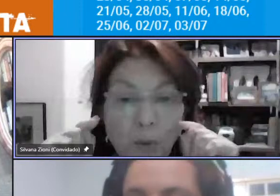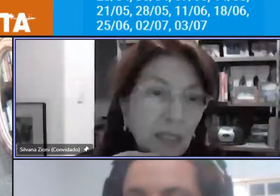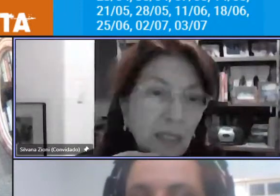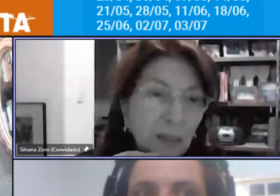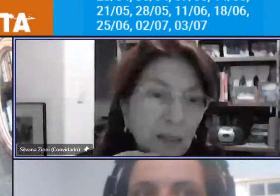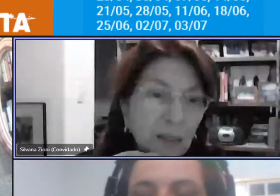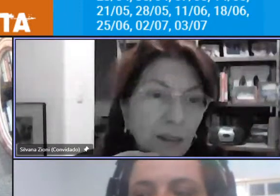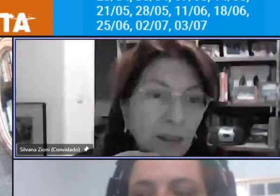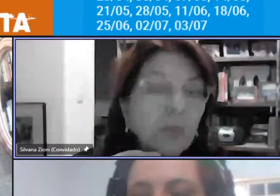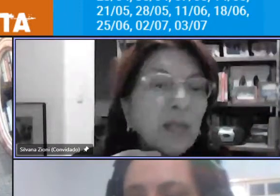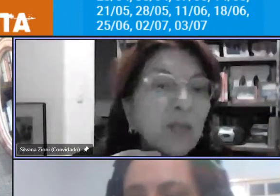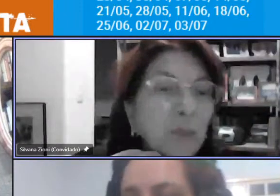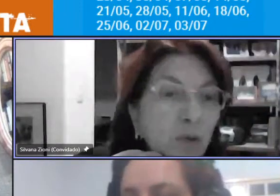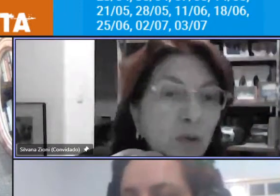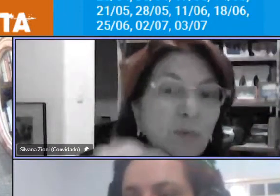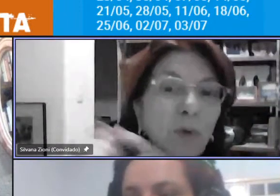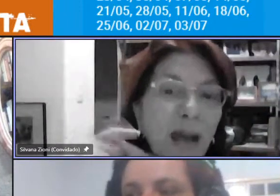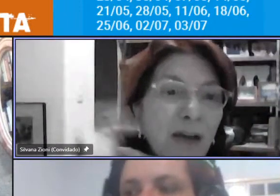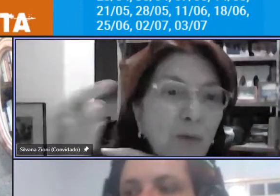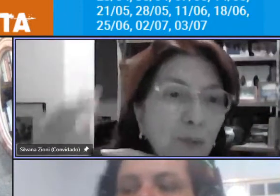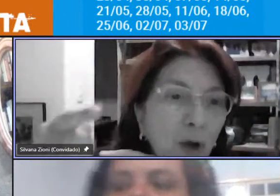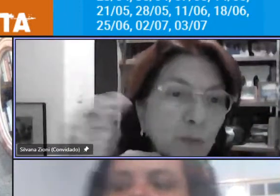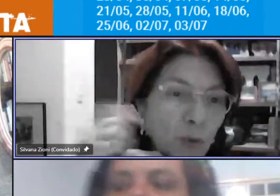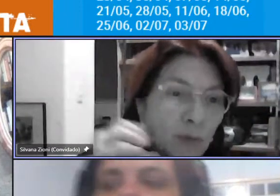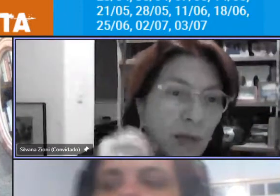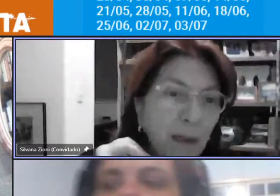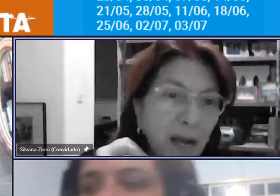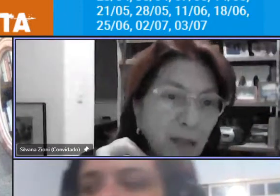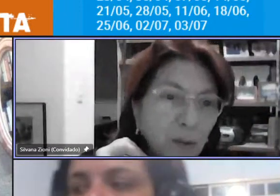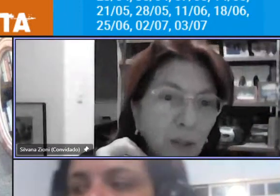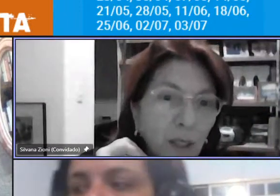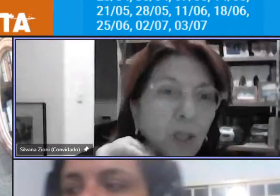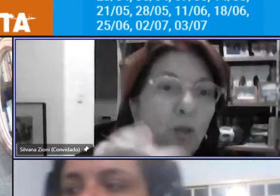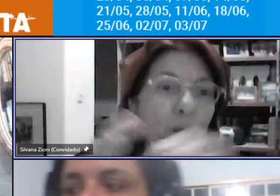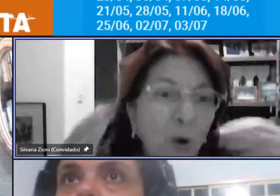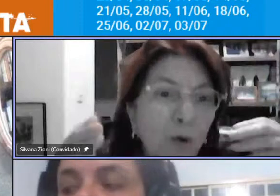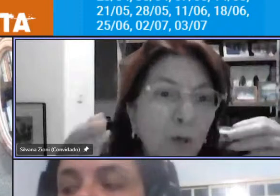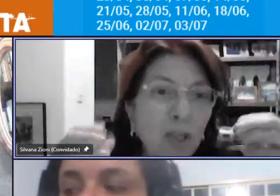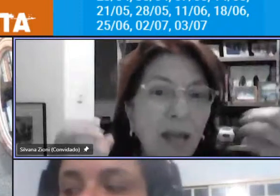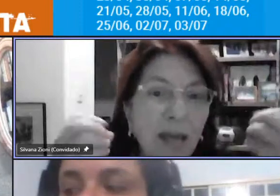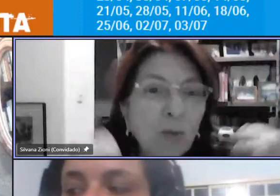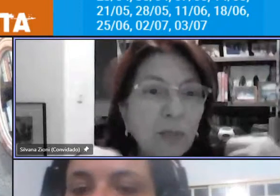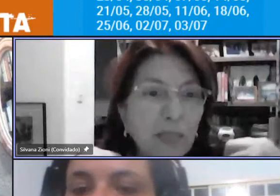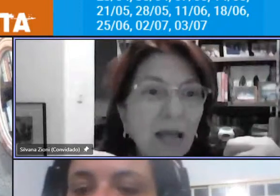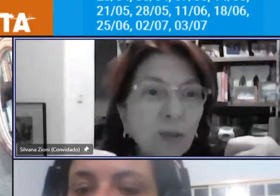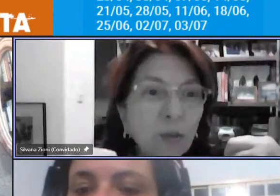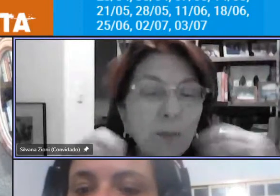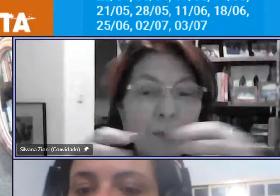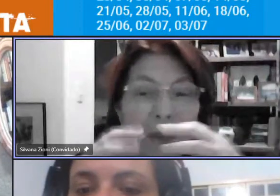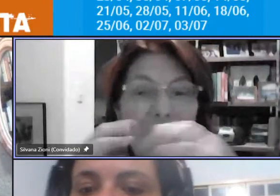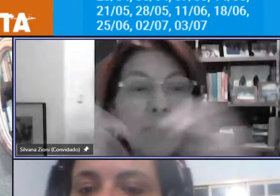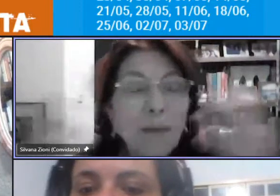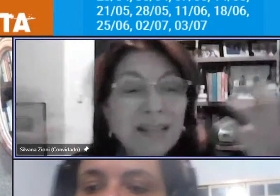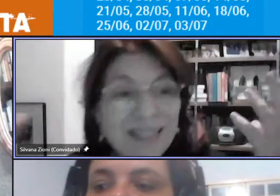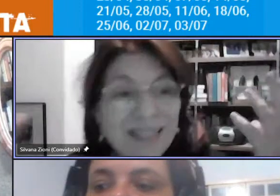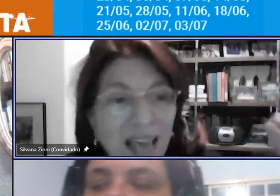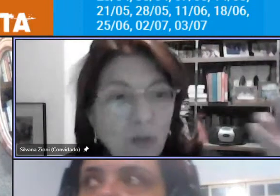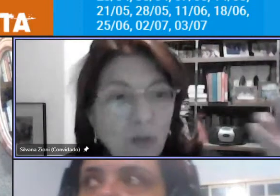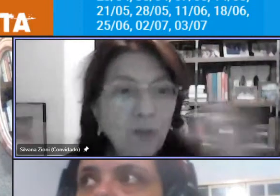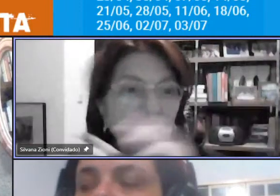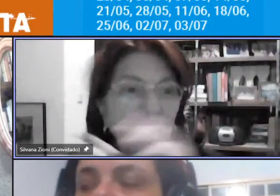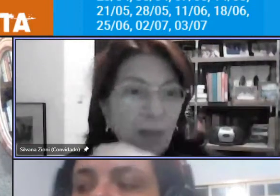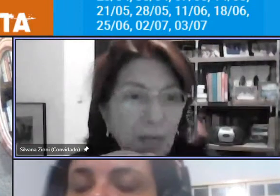que durante a semana porque as pessoas moravam próximo ao trabalho e o bonde era usado para o